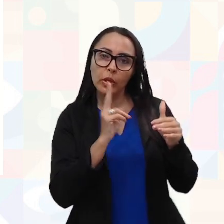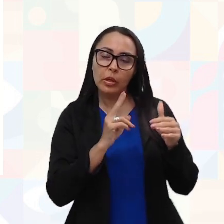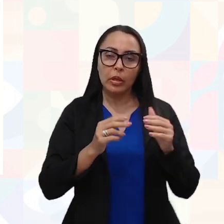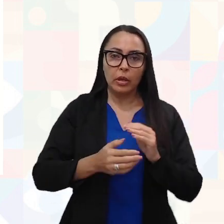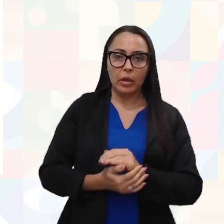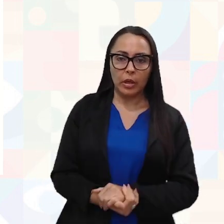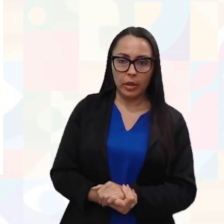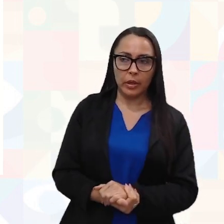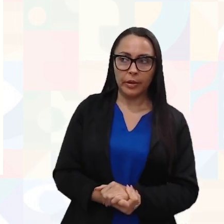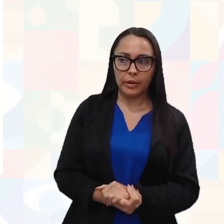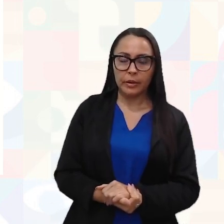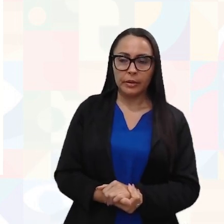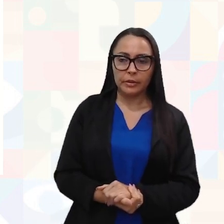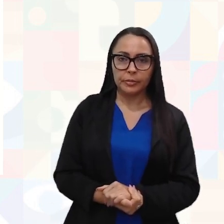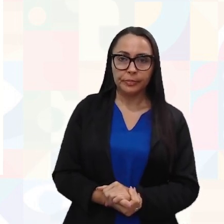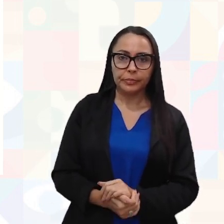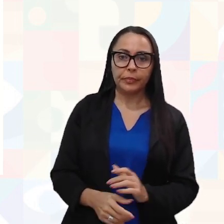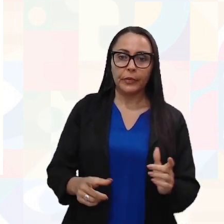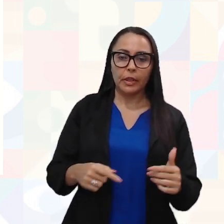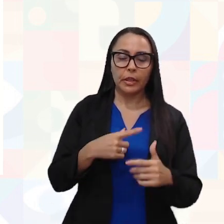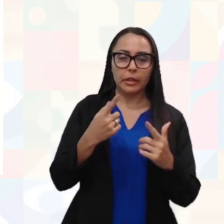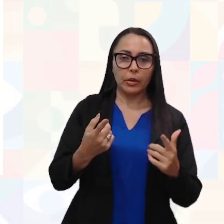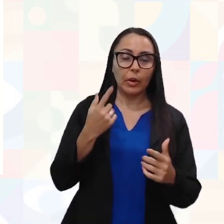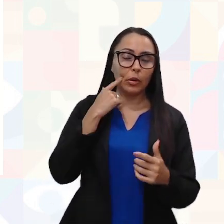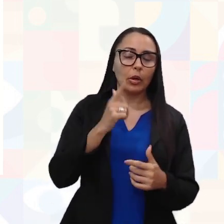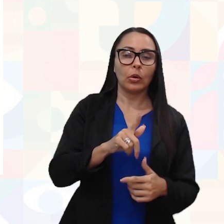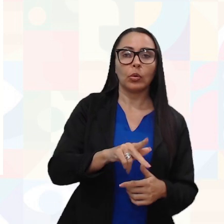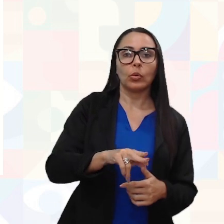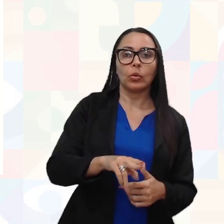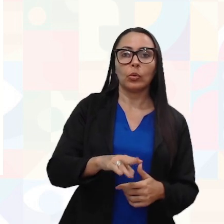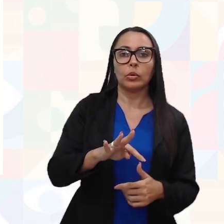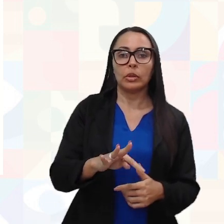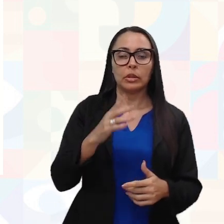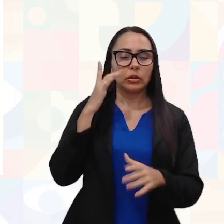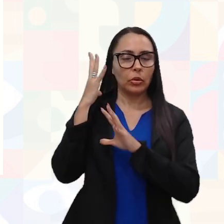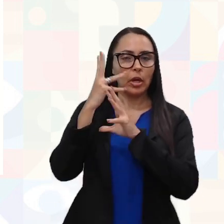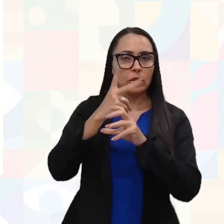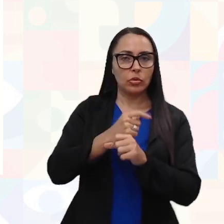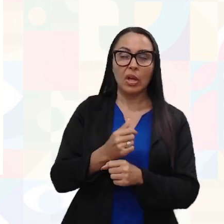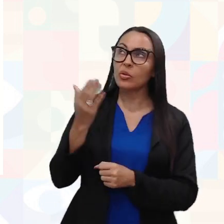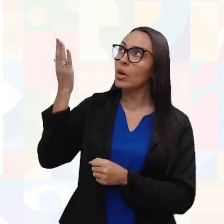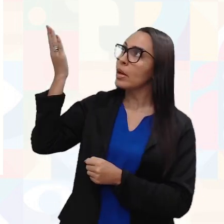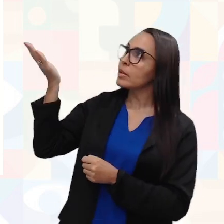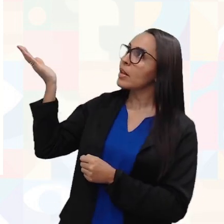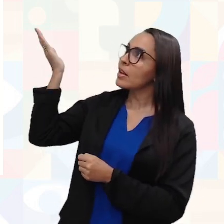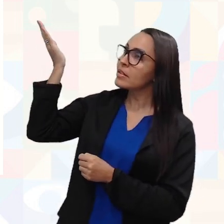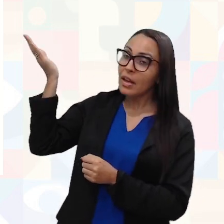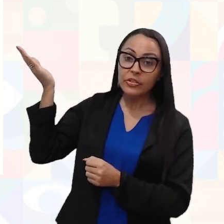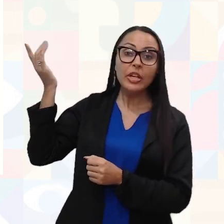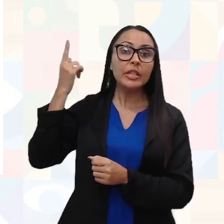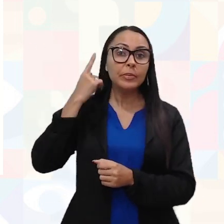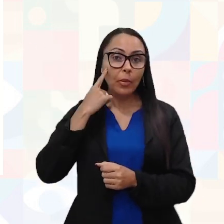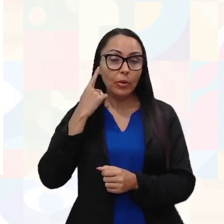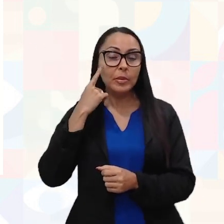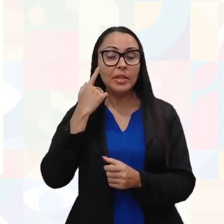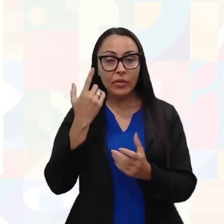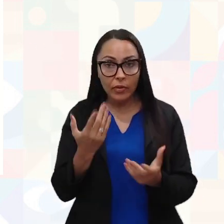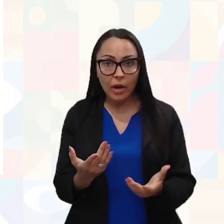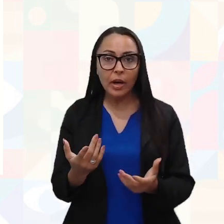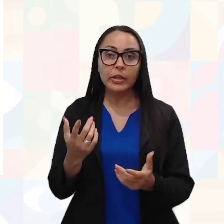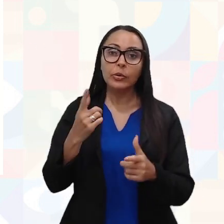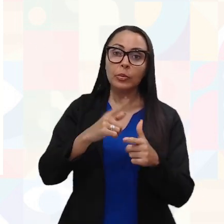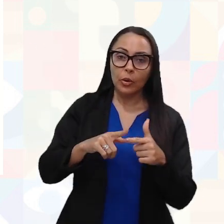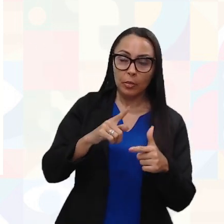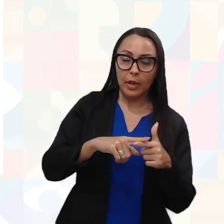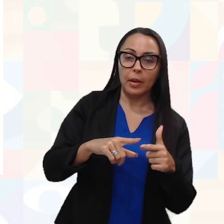Então, após aplicar a matriz GUT e chegar a esses resultados, a gente pode observar que o problema que